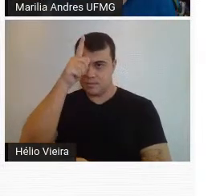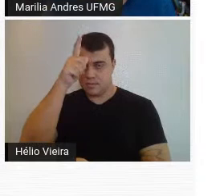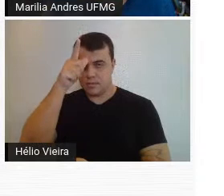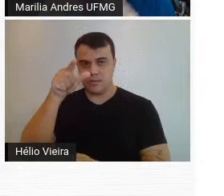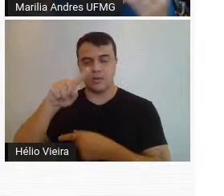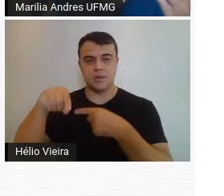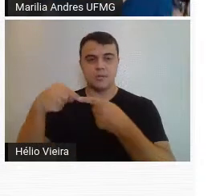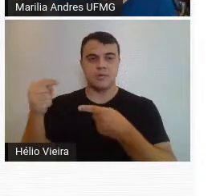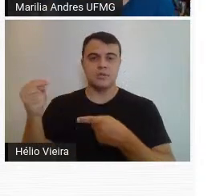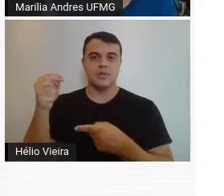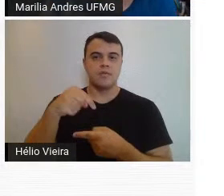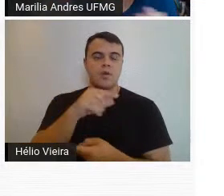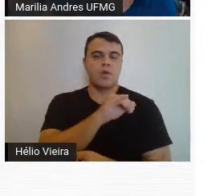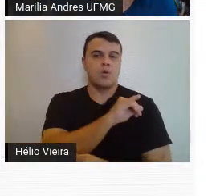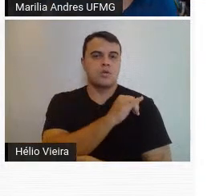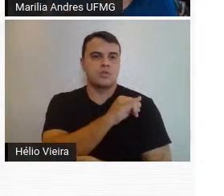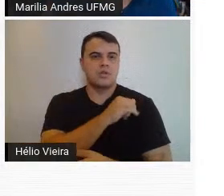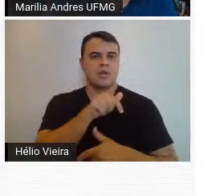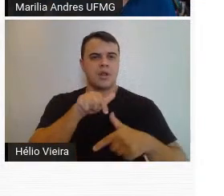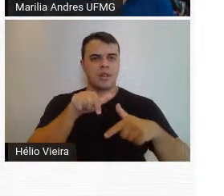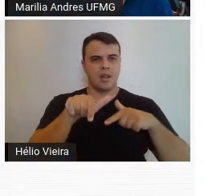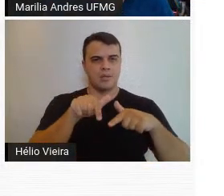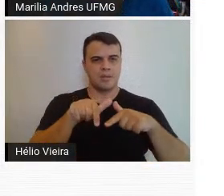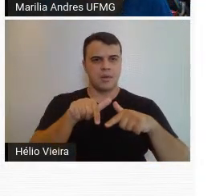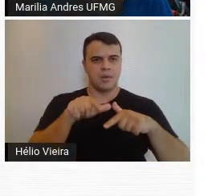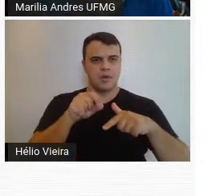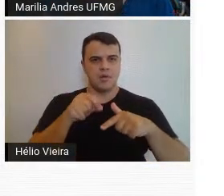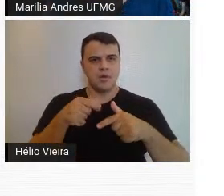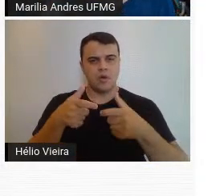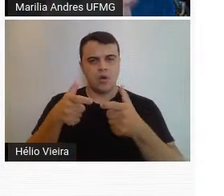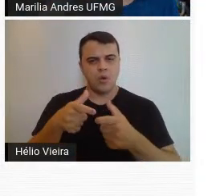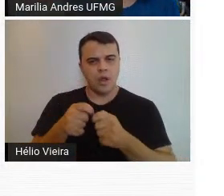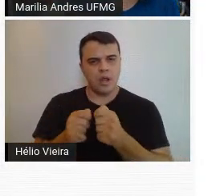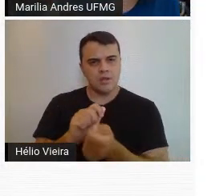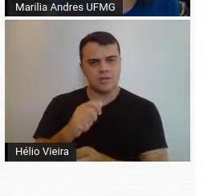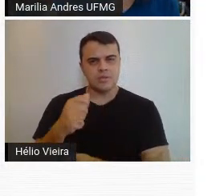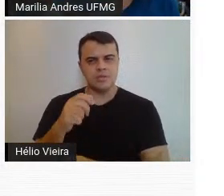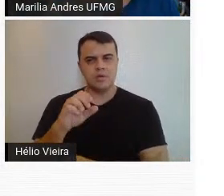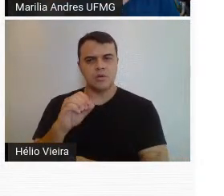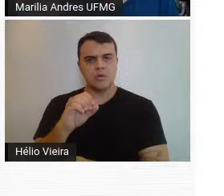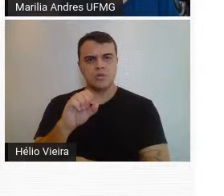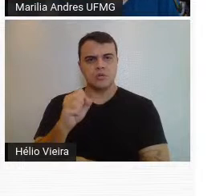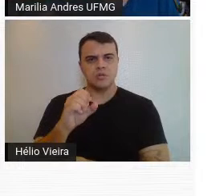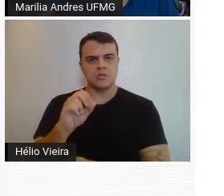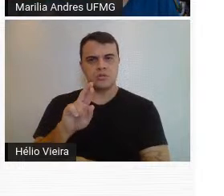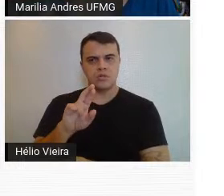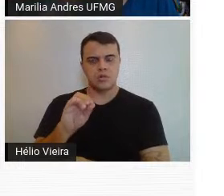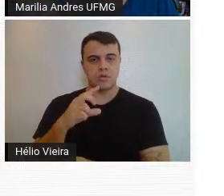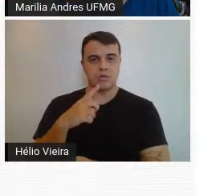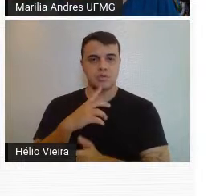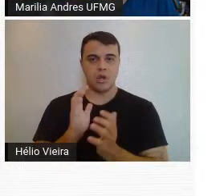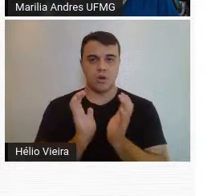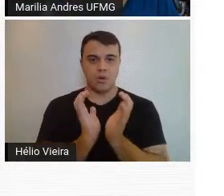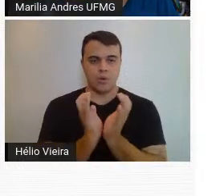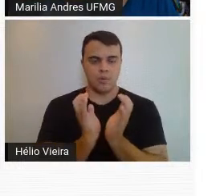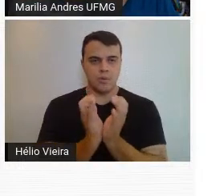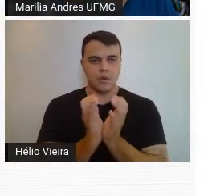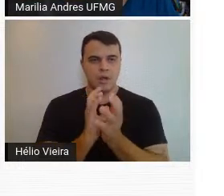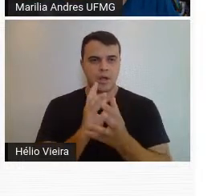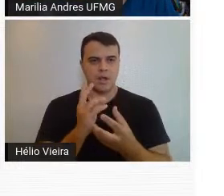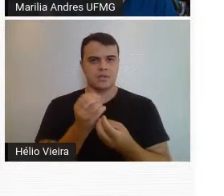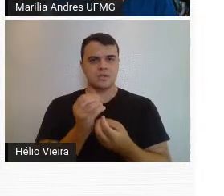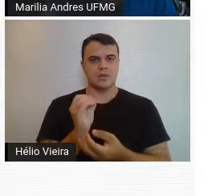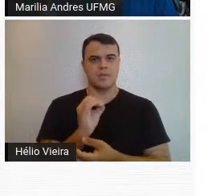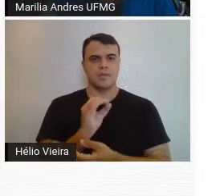Depois ele veio para o Rio de Janeiro e trabalhava ali na Fundação Osório. Ele tinha também um grupo, liderava um grupo de artistas